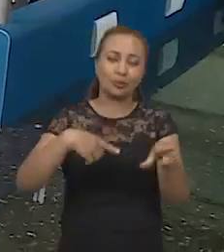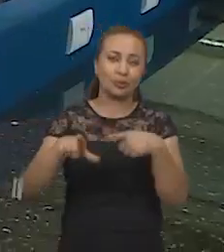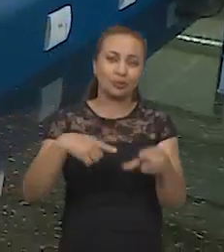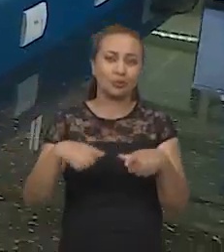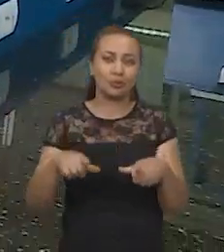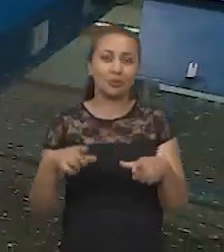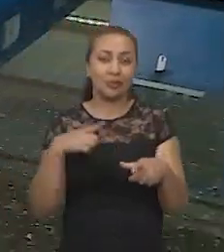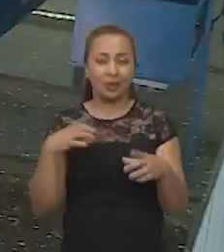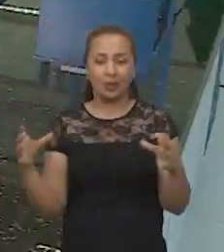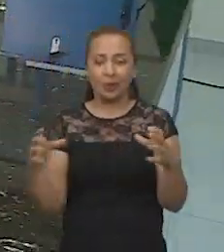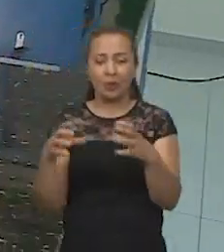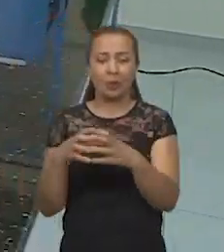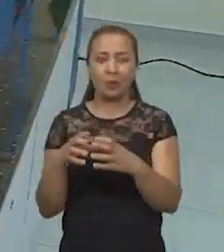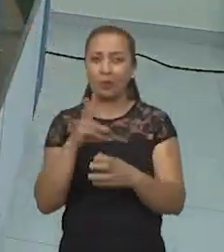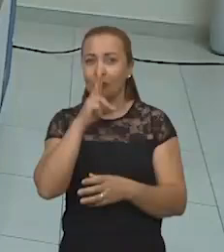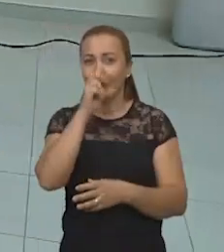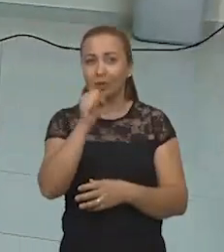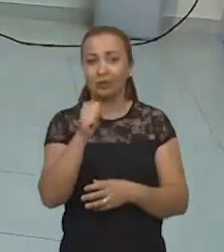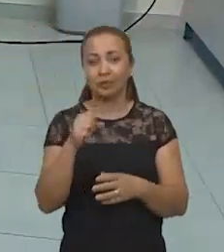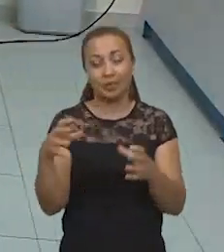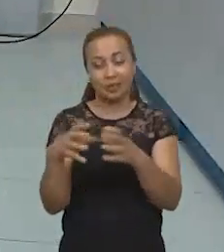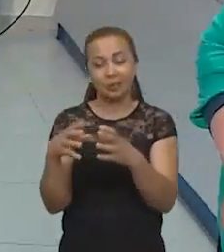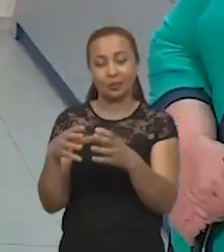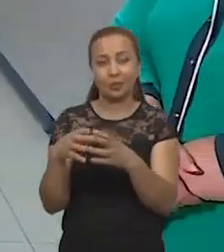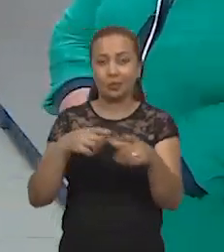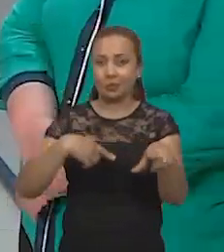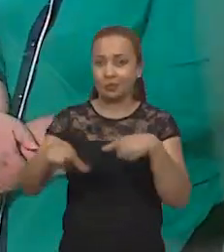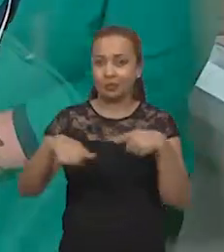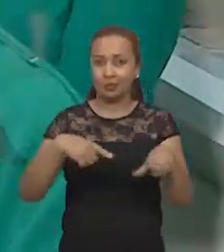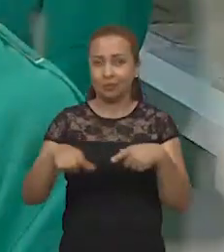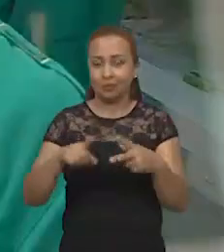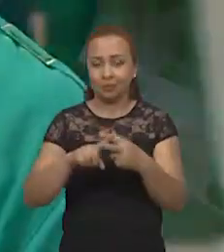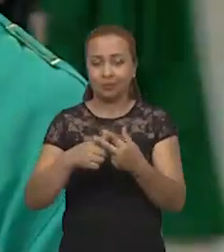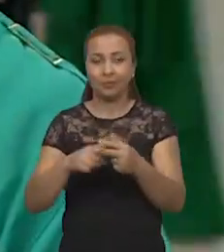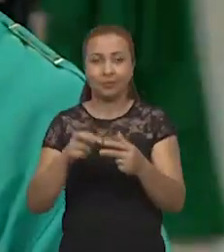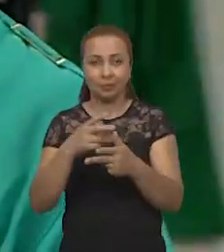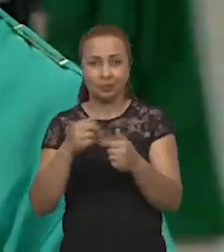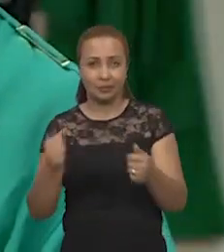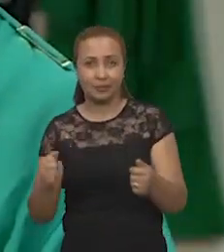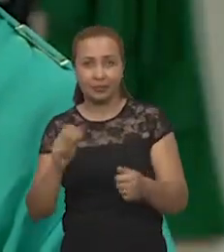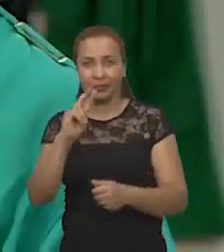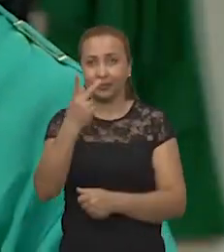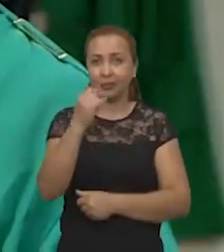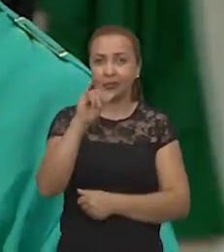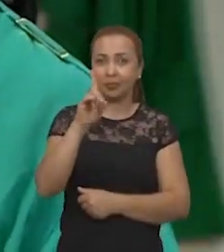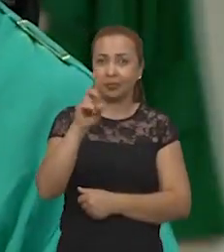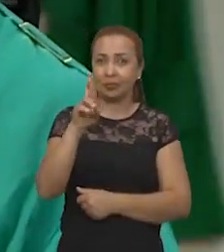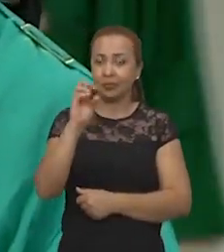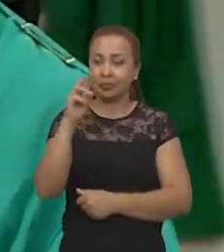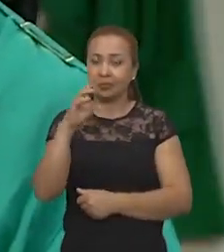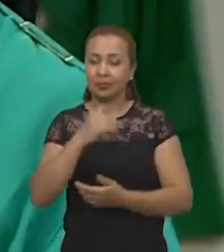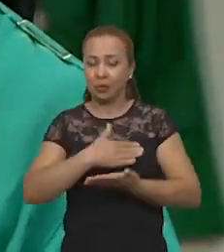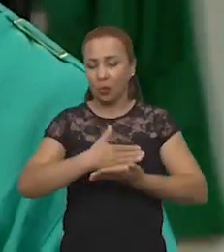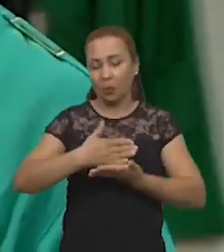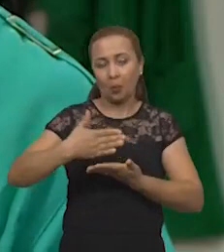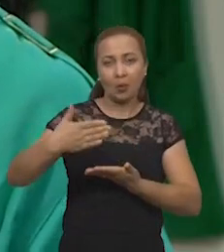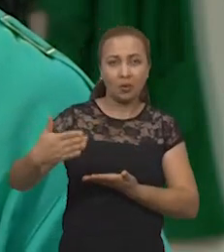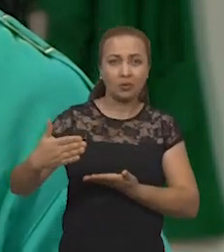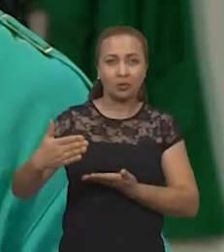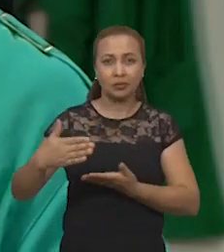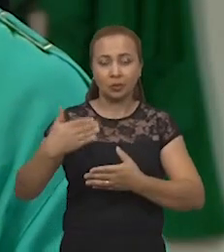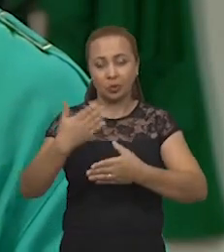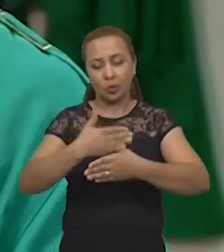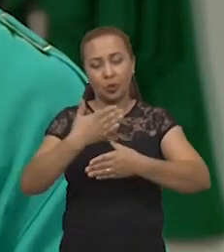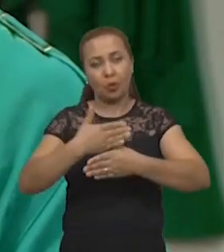coeso e que esse grupo trabalha na produção de hidrogênio partindo